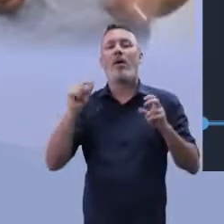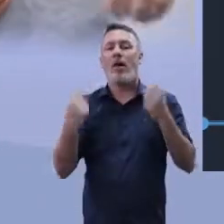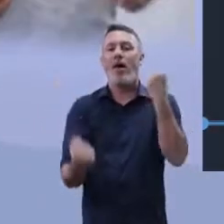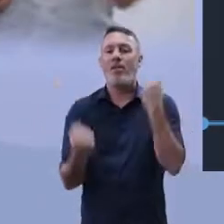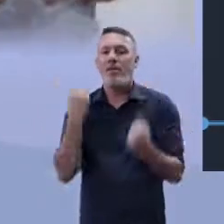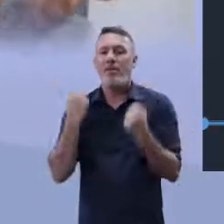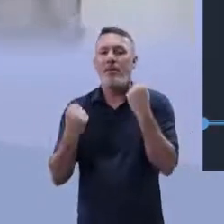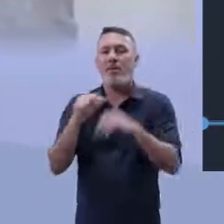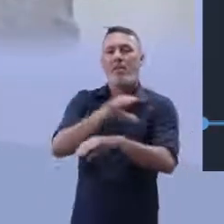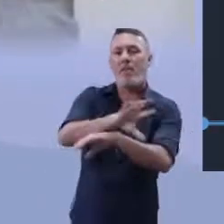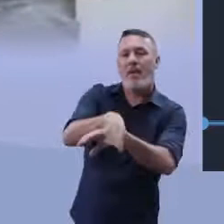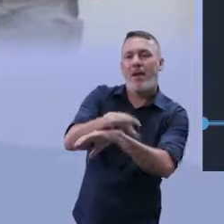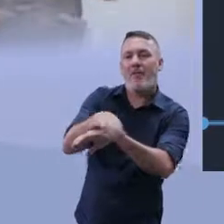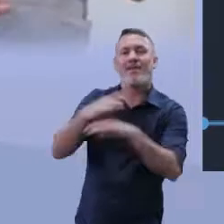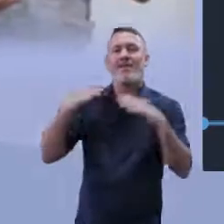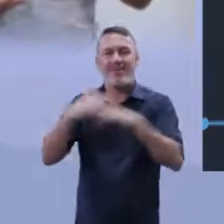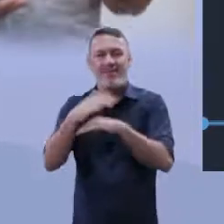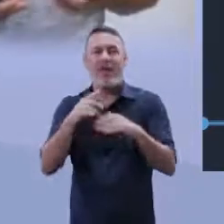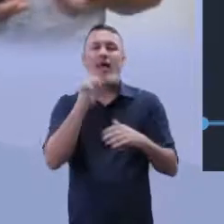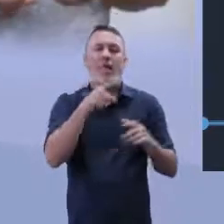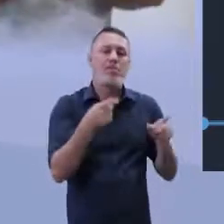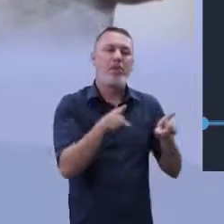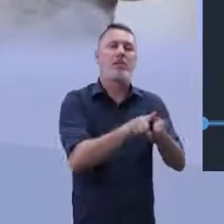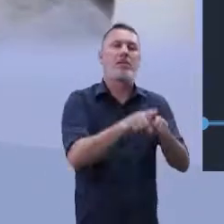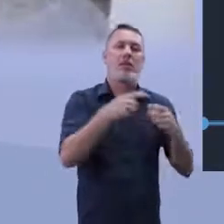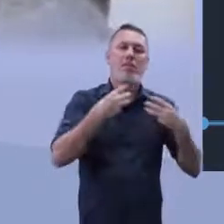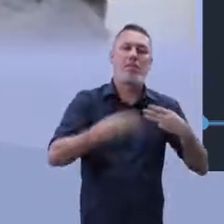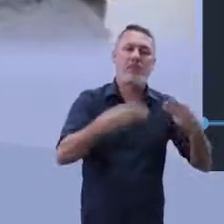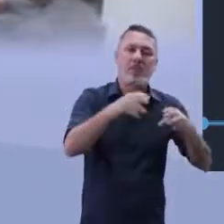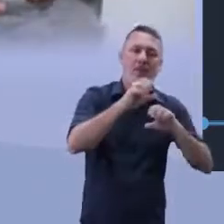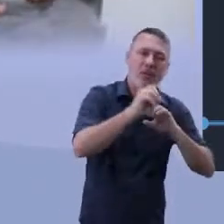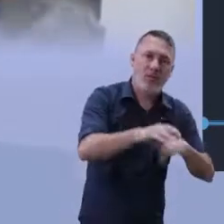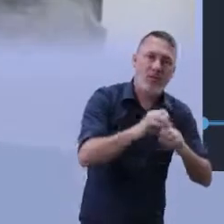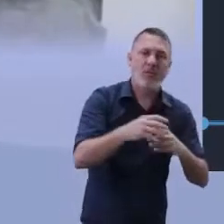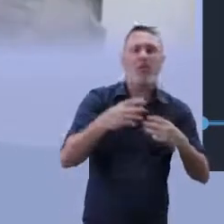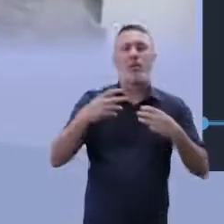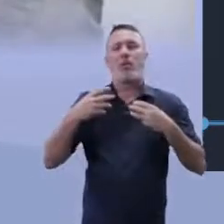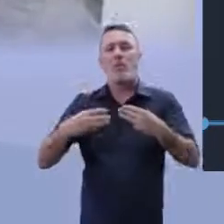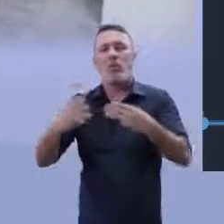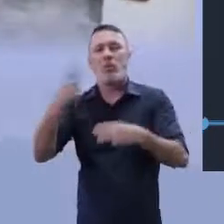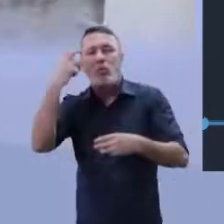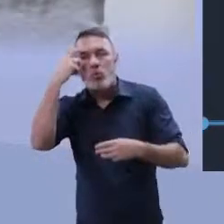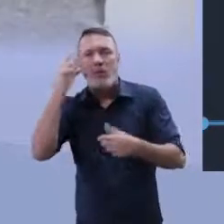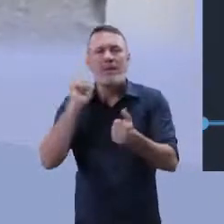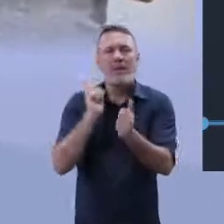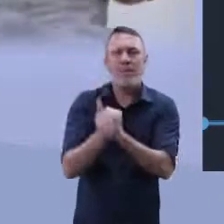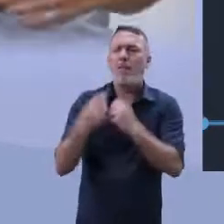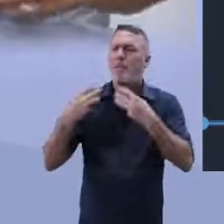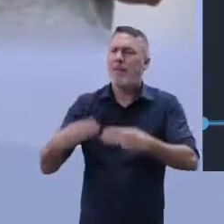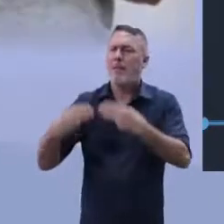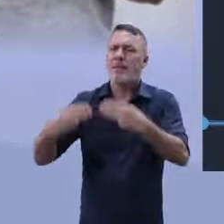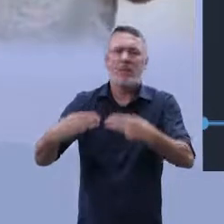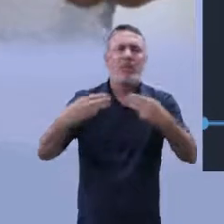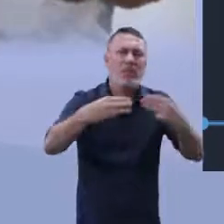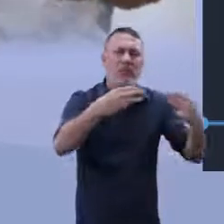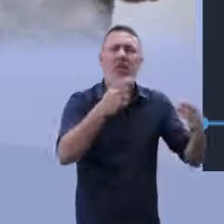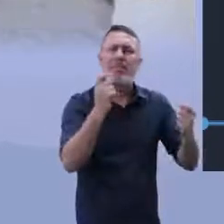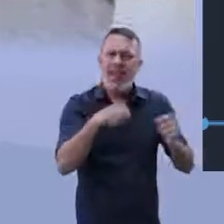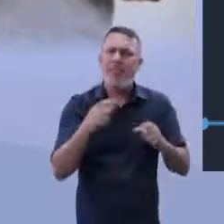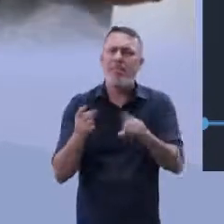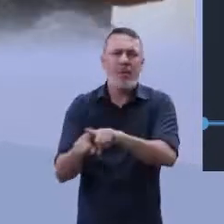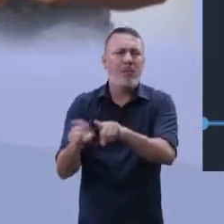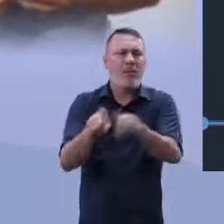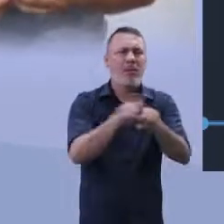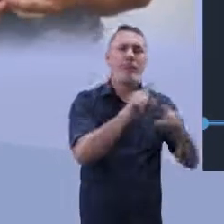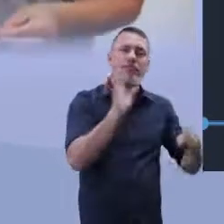chamamos de Academias das Cidades. Parceria do Ministério da Educação, Ministério da Cultura, Ministério do Esporte. Todos os ministérios,